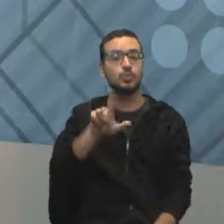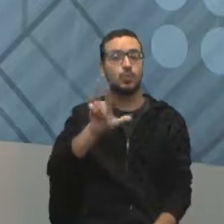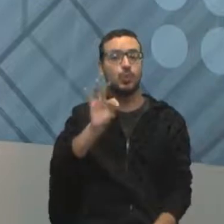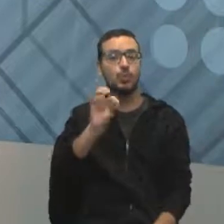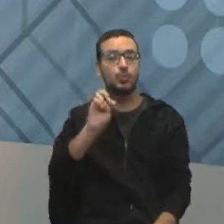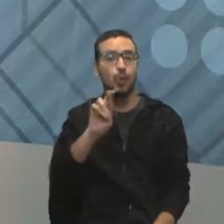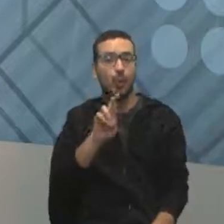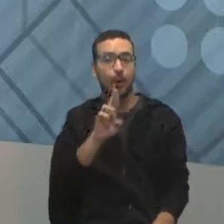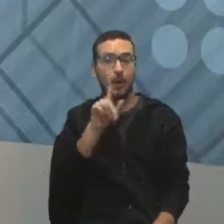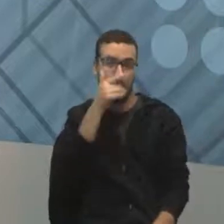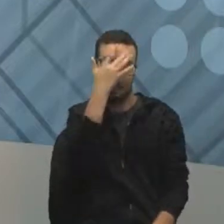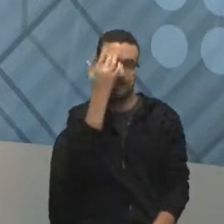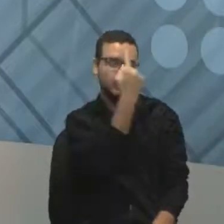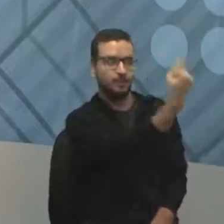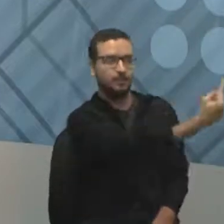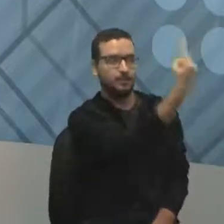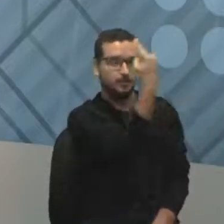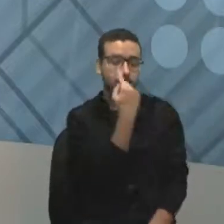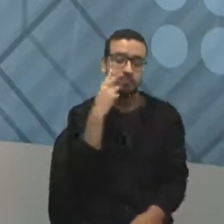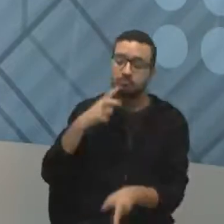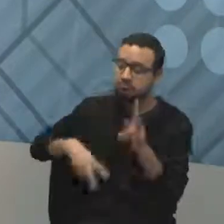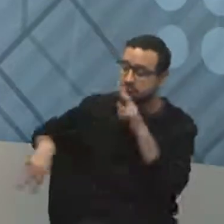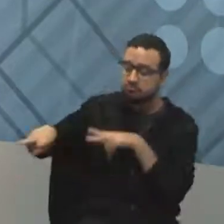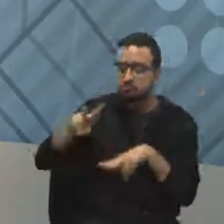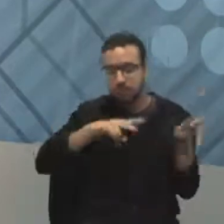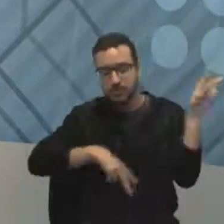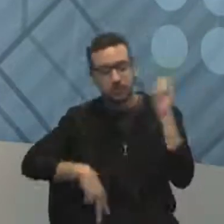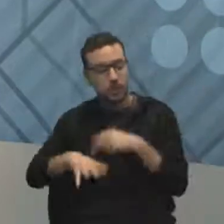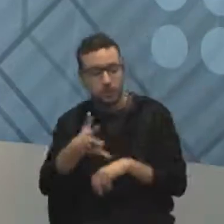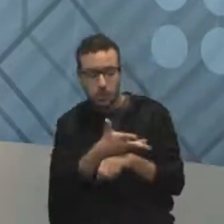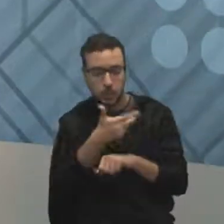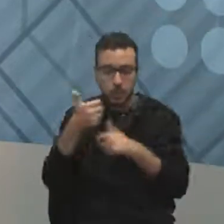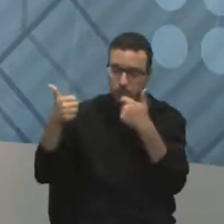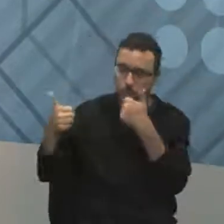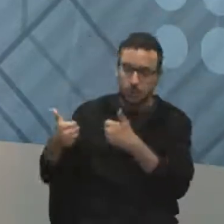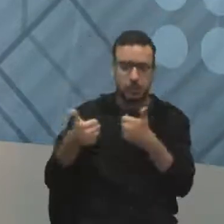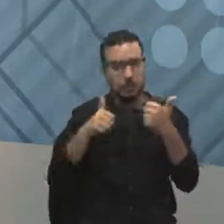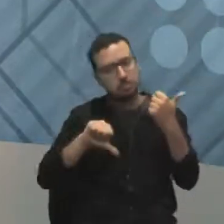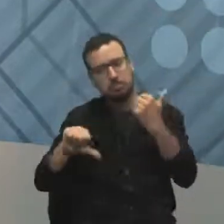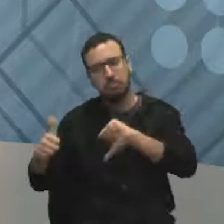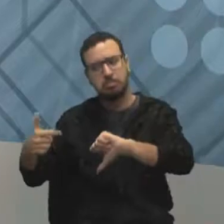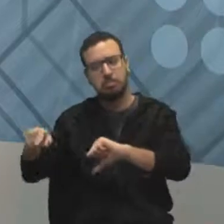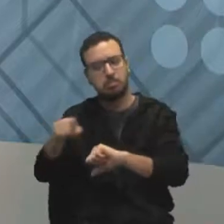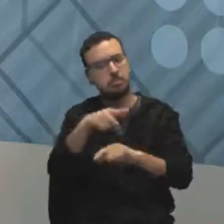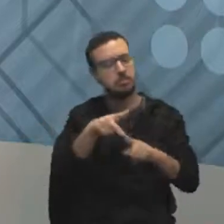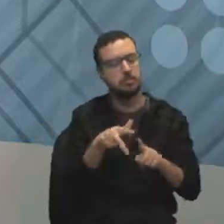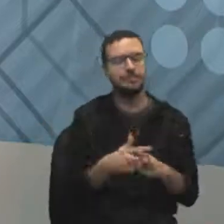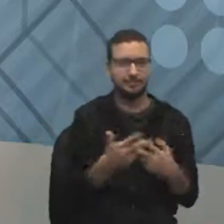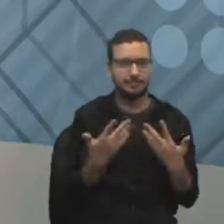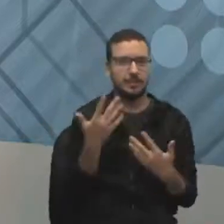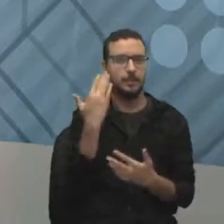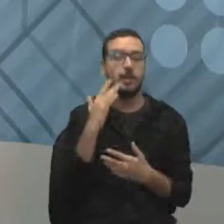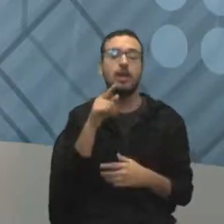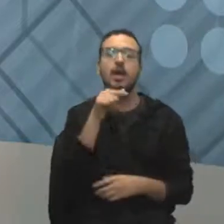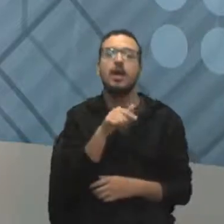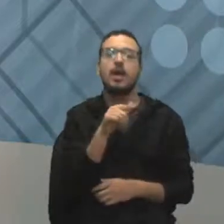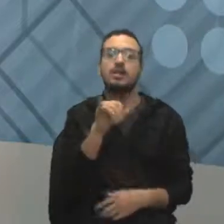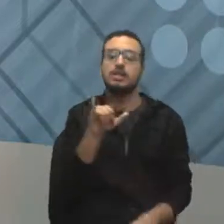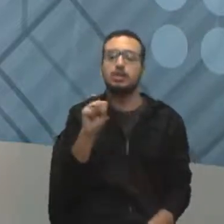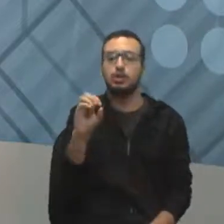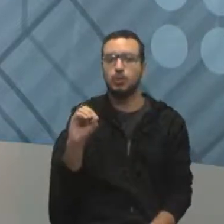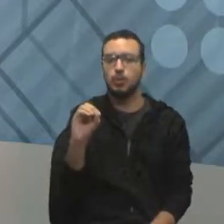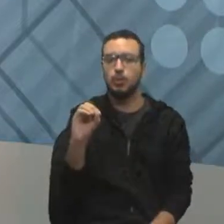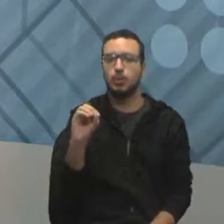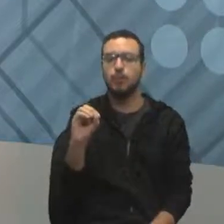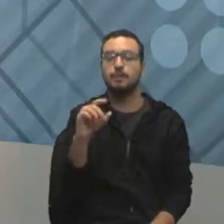atestar que está tudo bem com a nossa qualidade. Quando eu vou trabalhar com certificação e com ISO, essa pessoa, esse